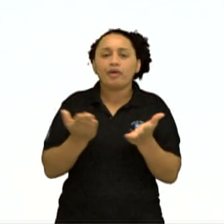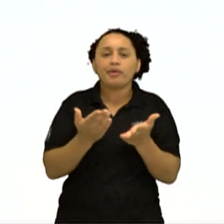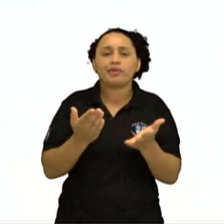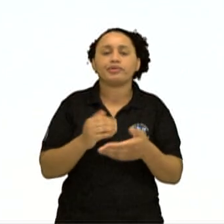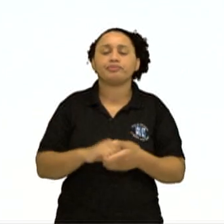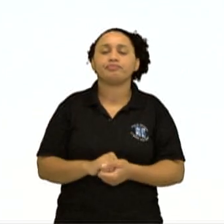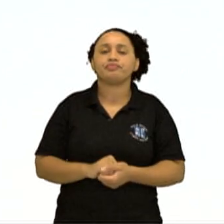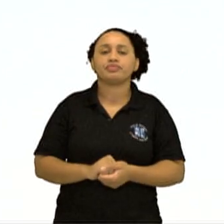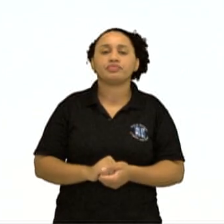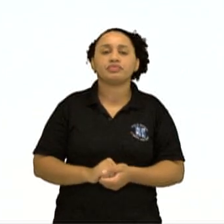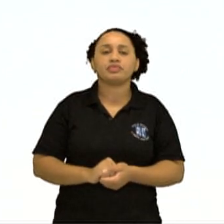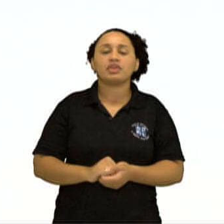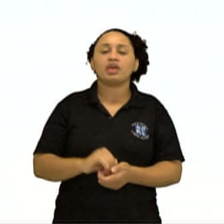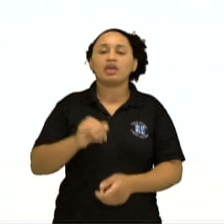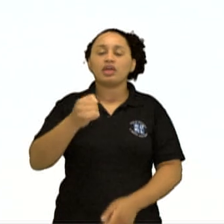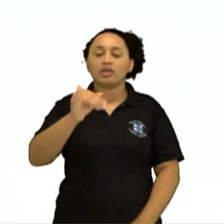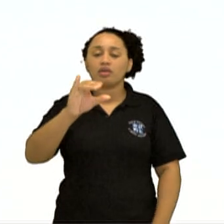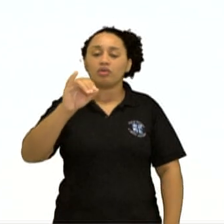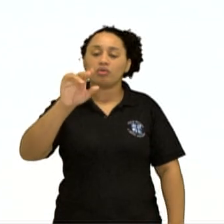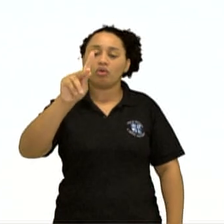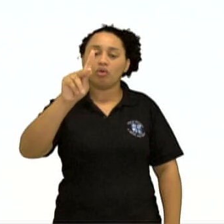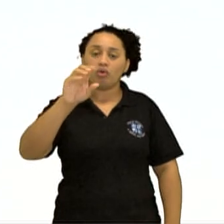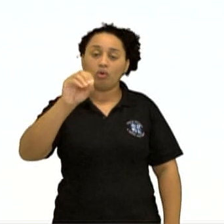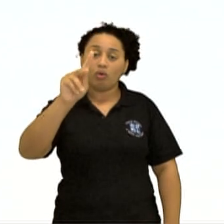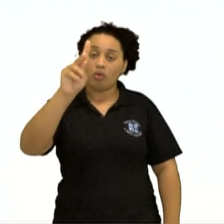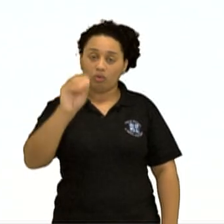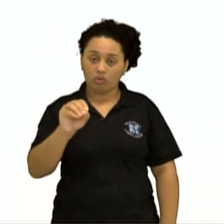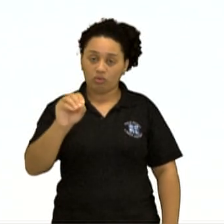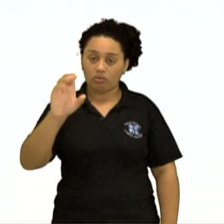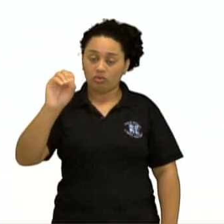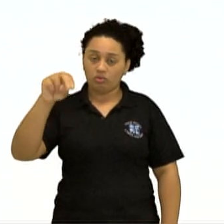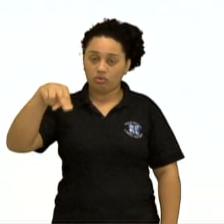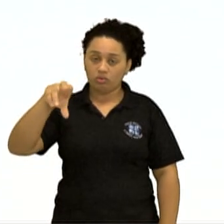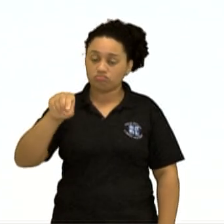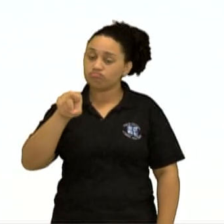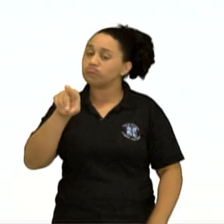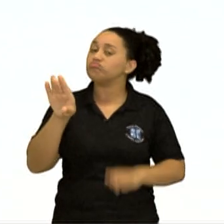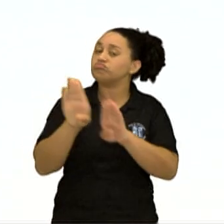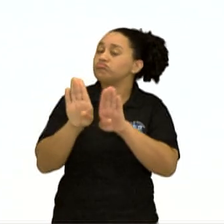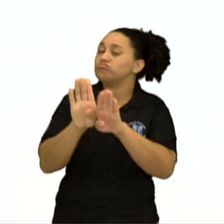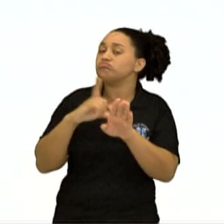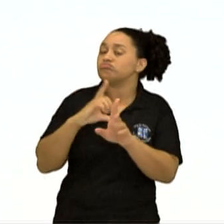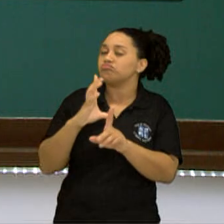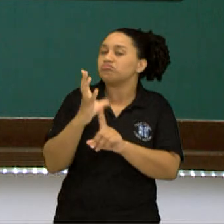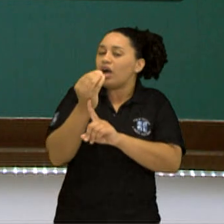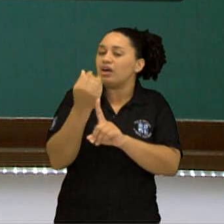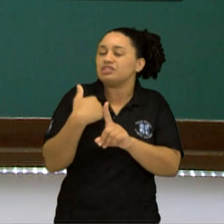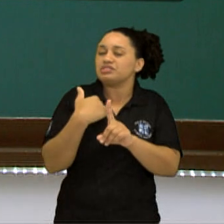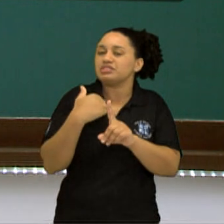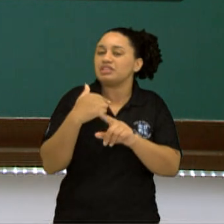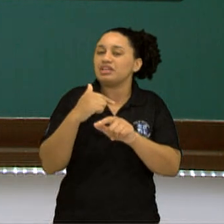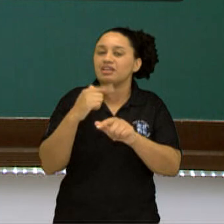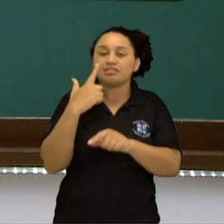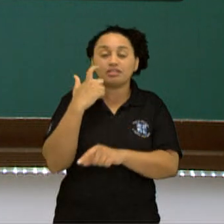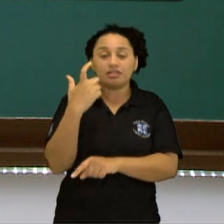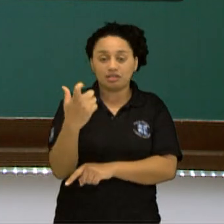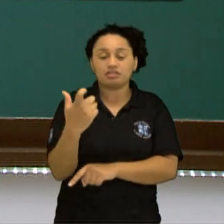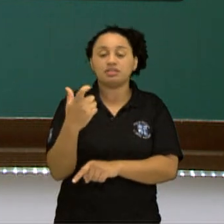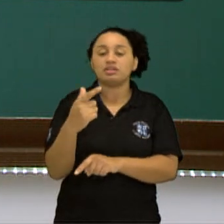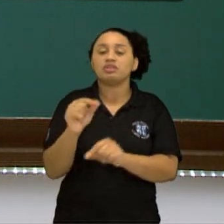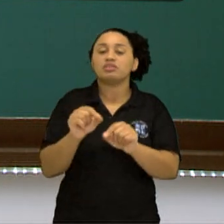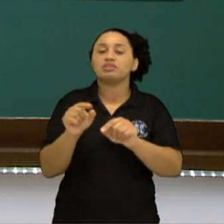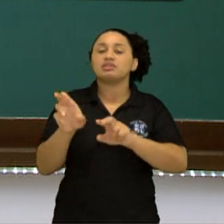Yoko Ono também tem um trabalho muito interessante em relação a